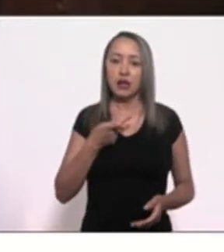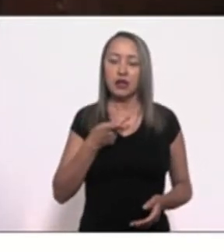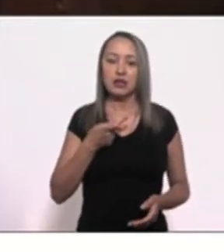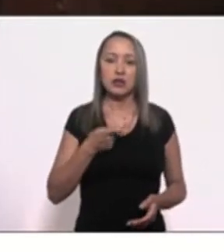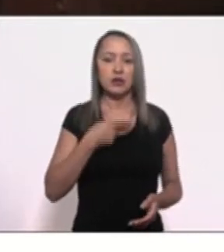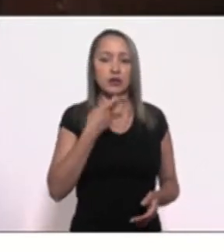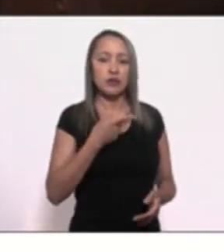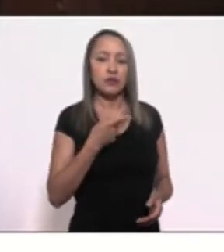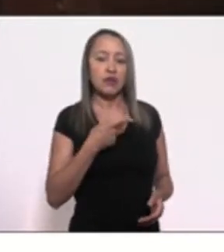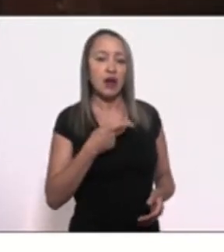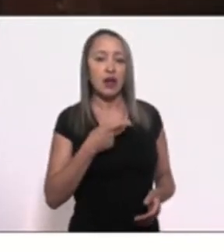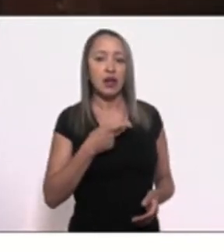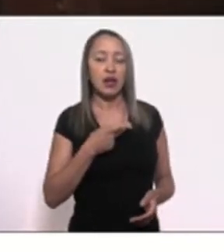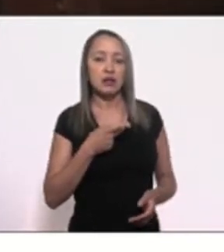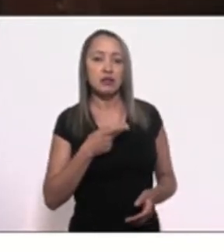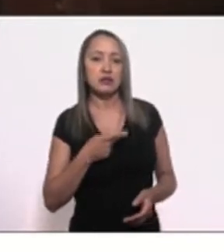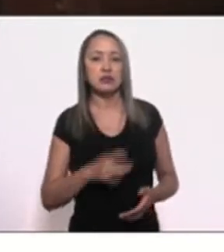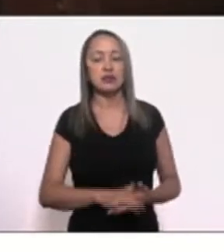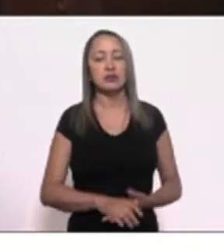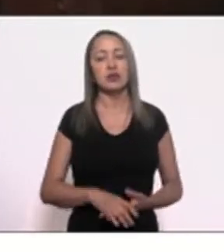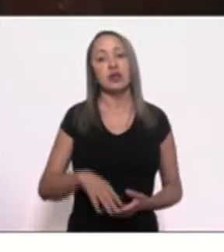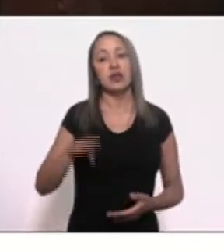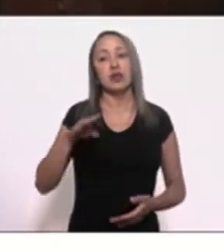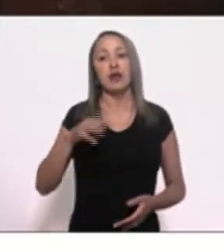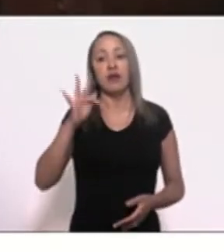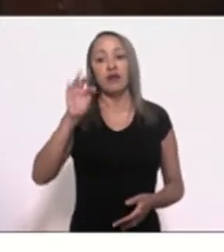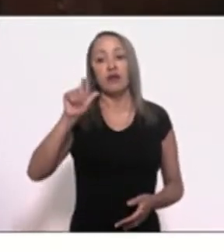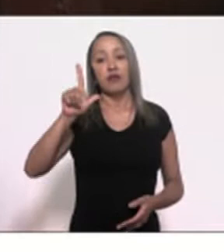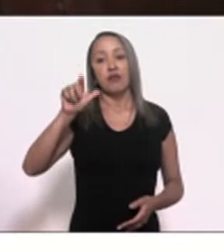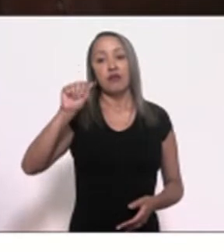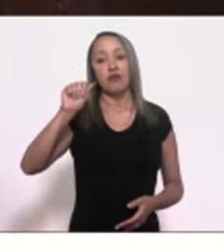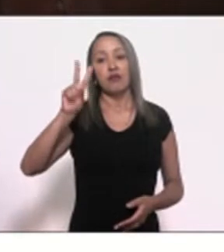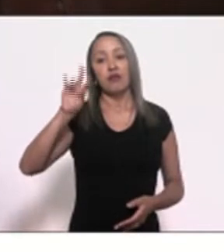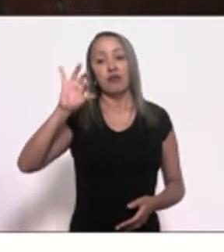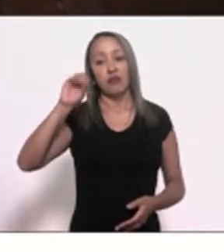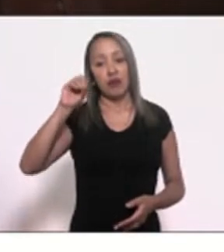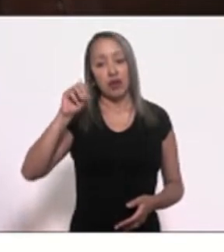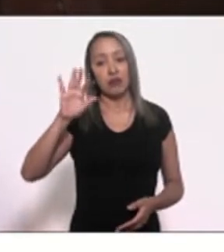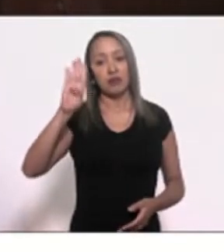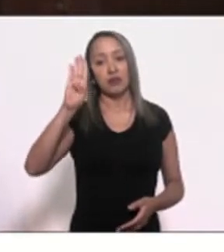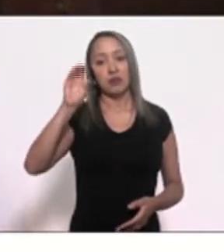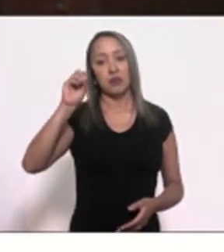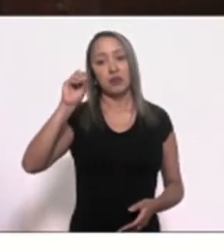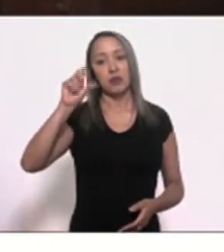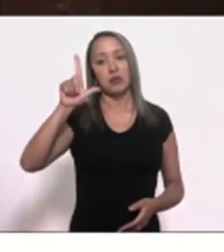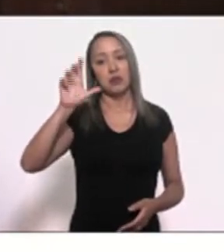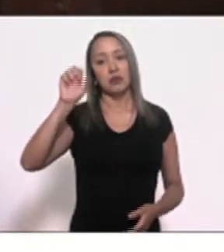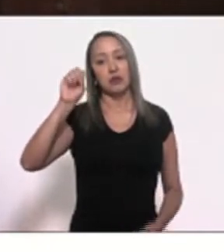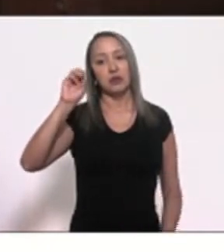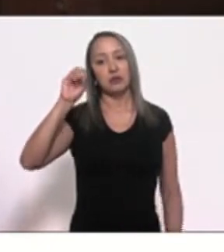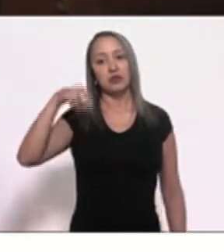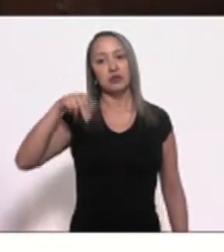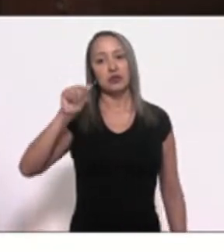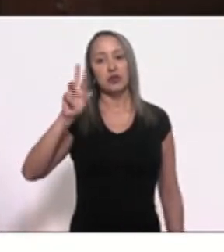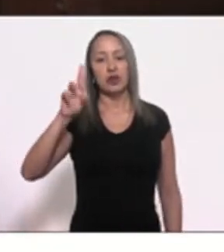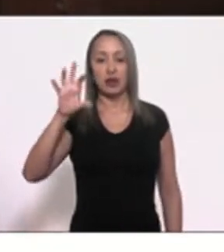o senador Flávio Bolsonaro, vocês têm que estar preparados a ouvir o